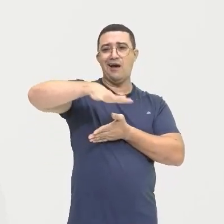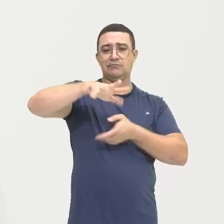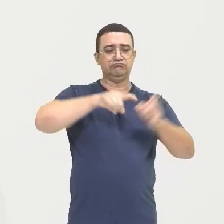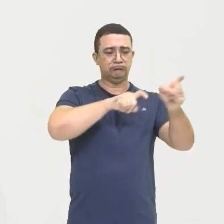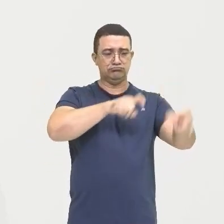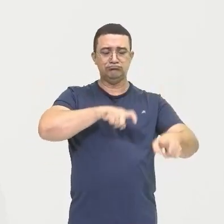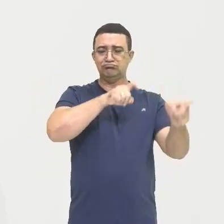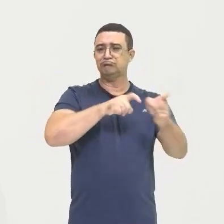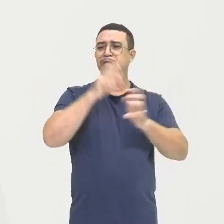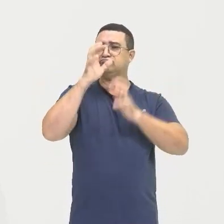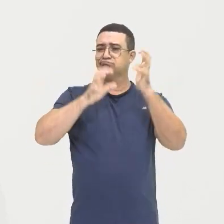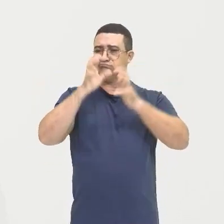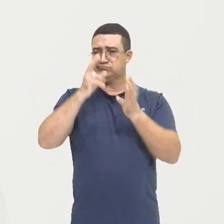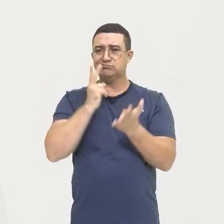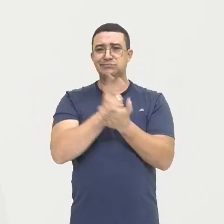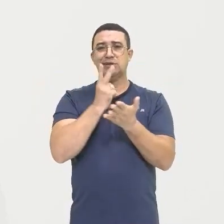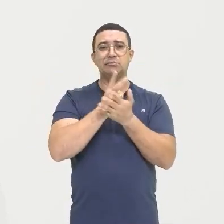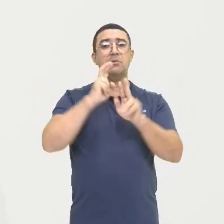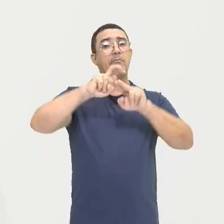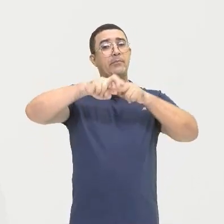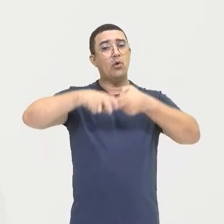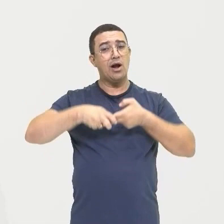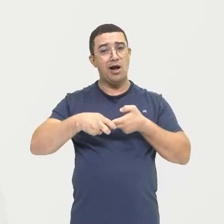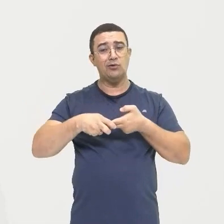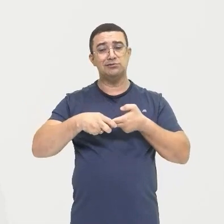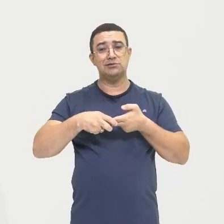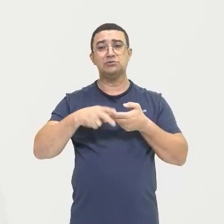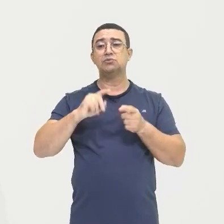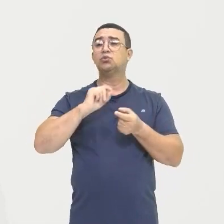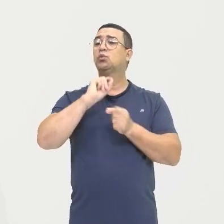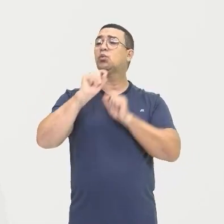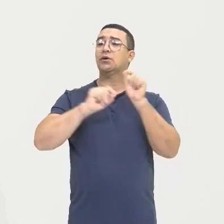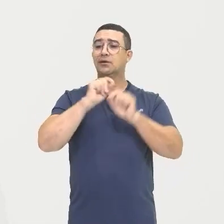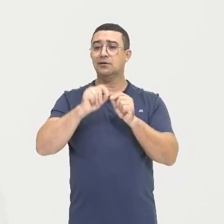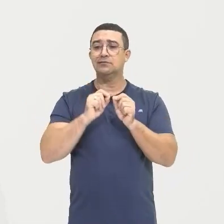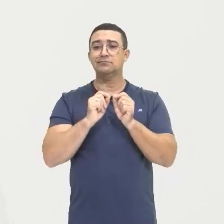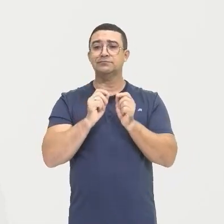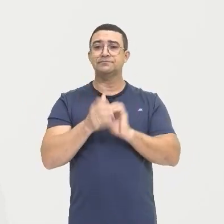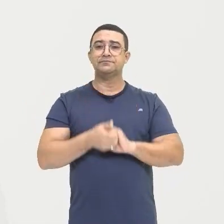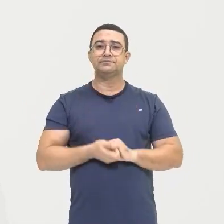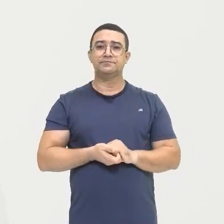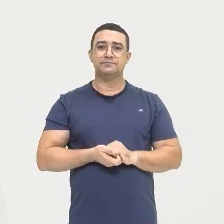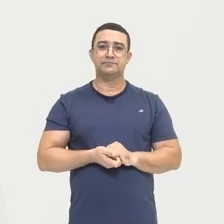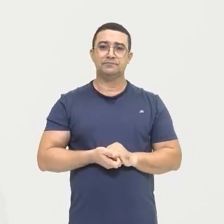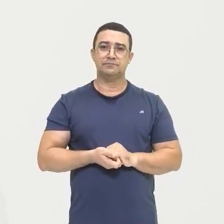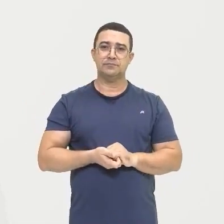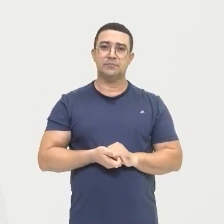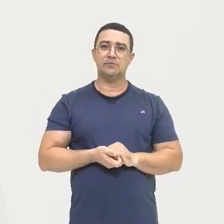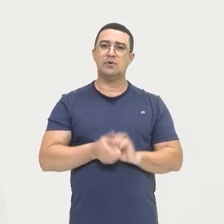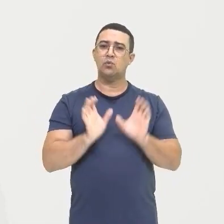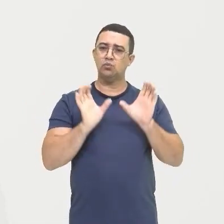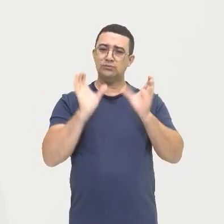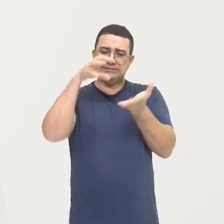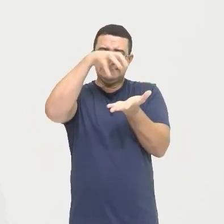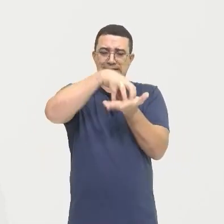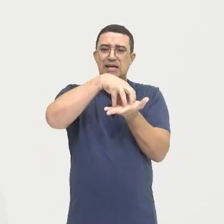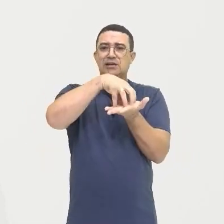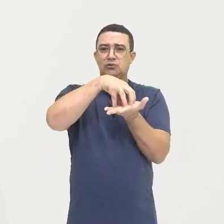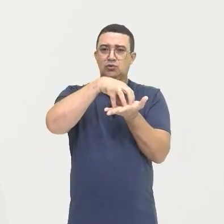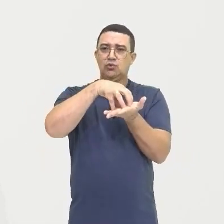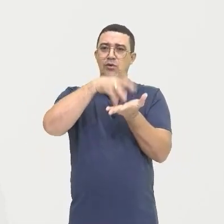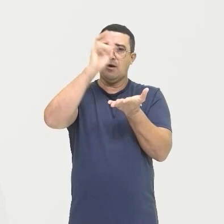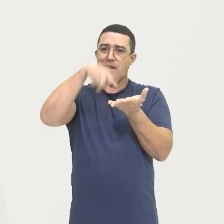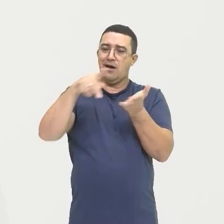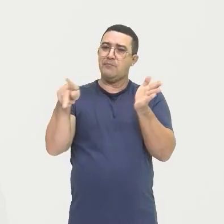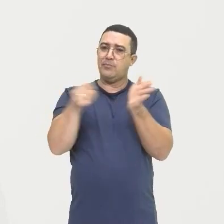Devido justamente A essa questão Que é a concentração E essa concentração Ela se dá ali